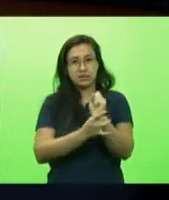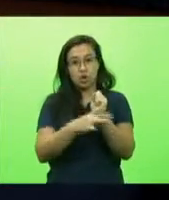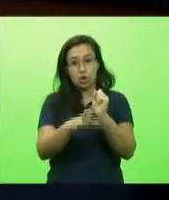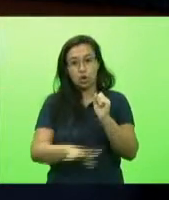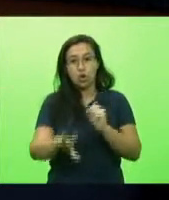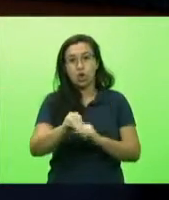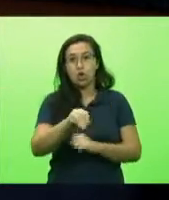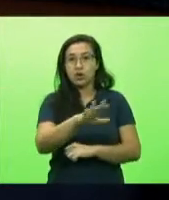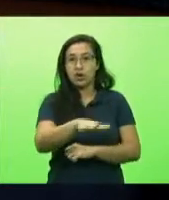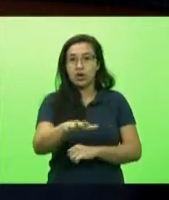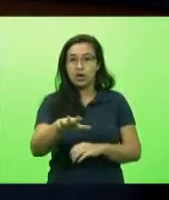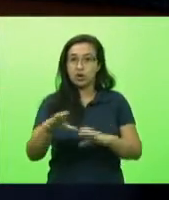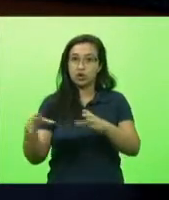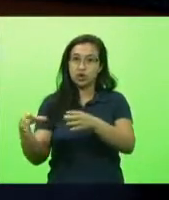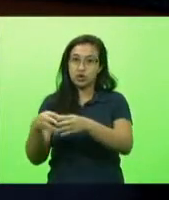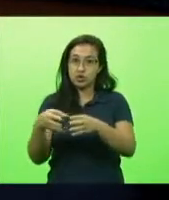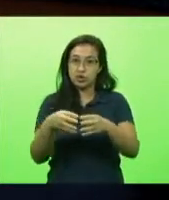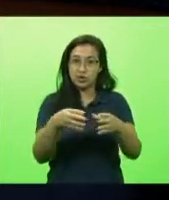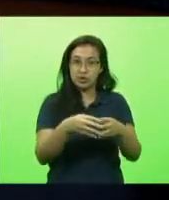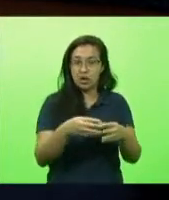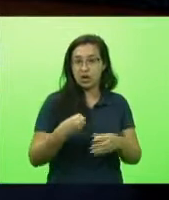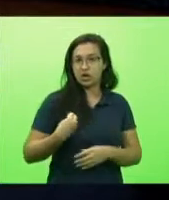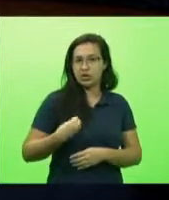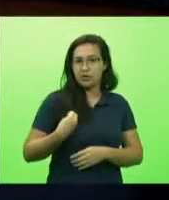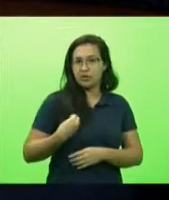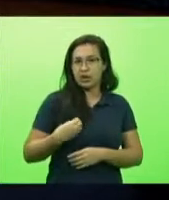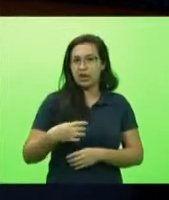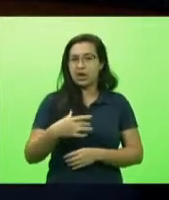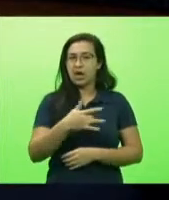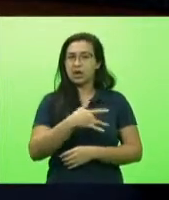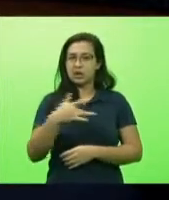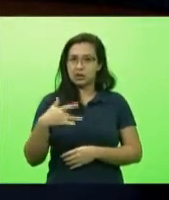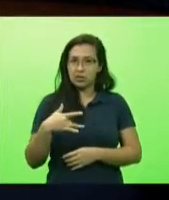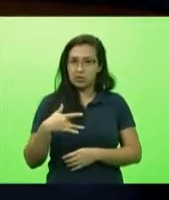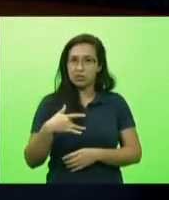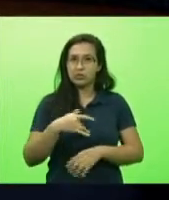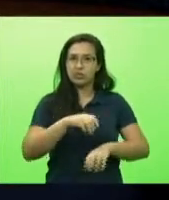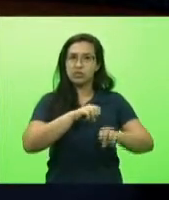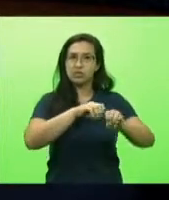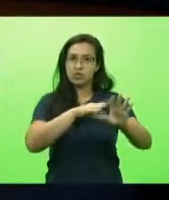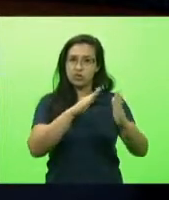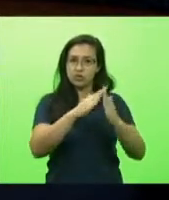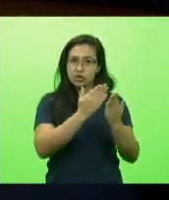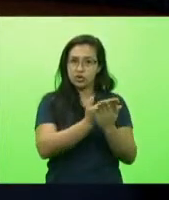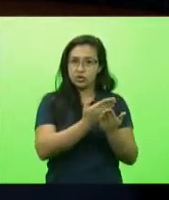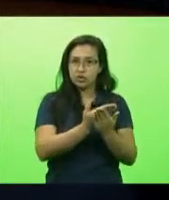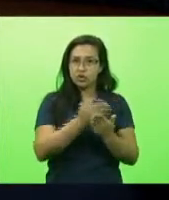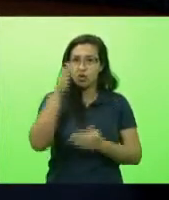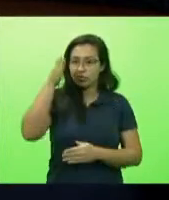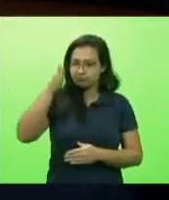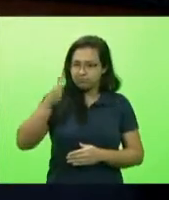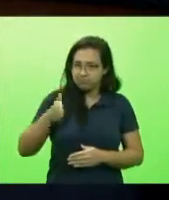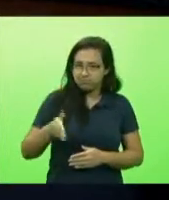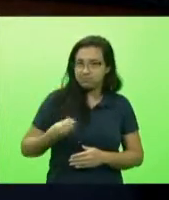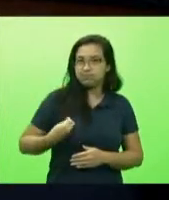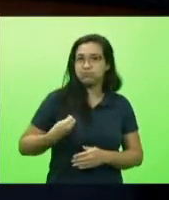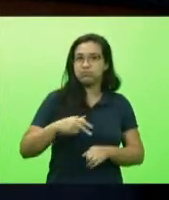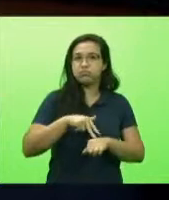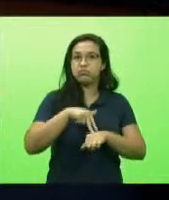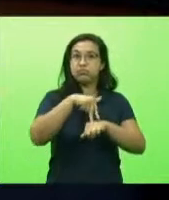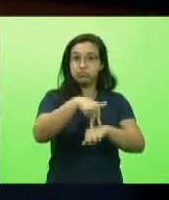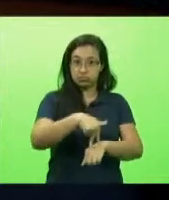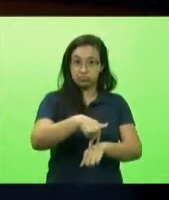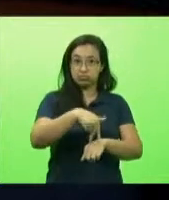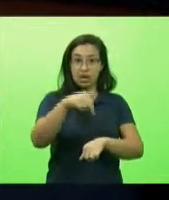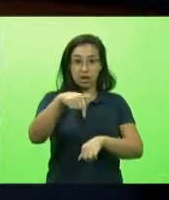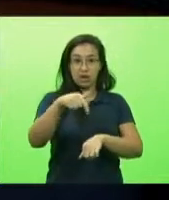saúde vida e as aulas funcionando com regularidade de forma presencial o estado de